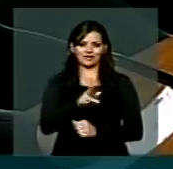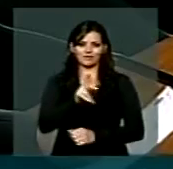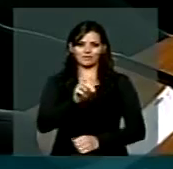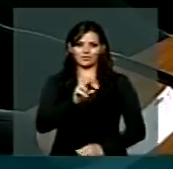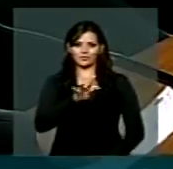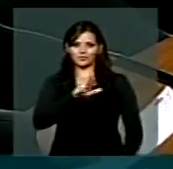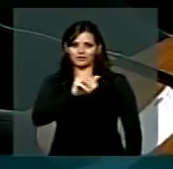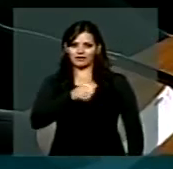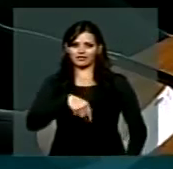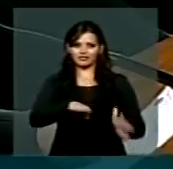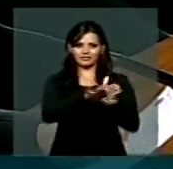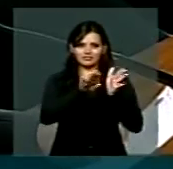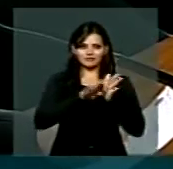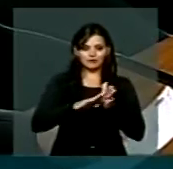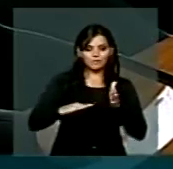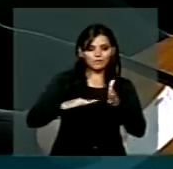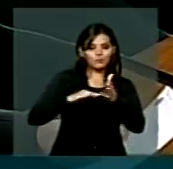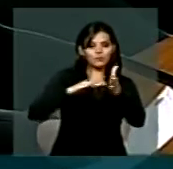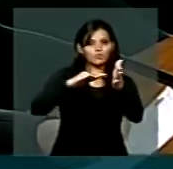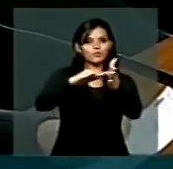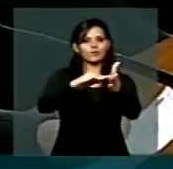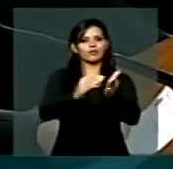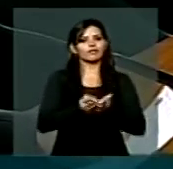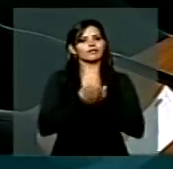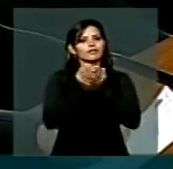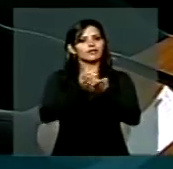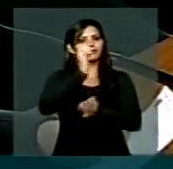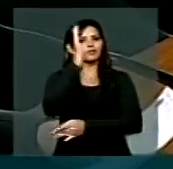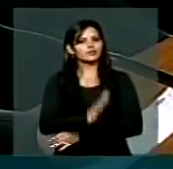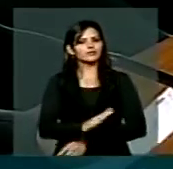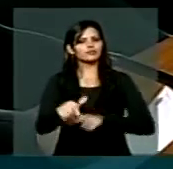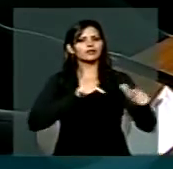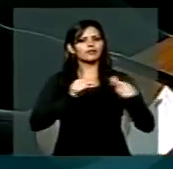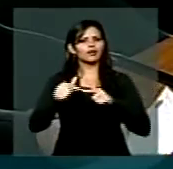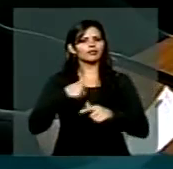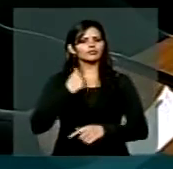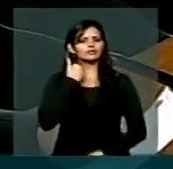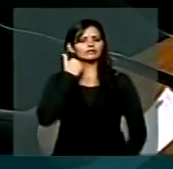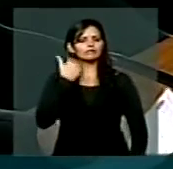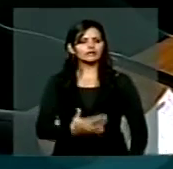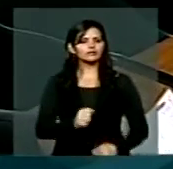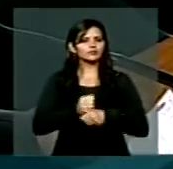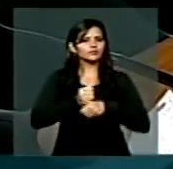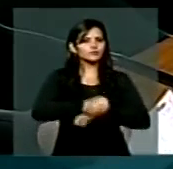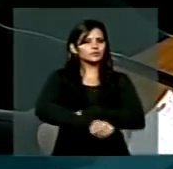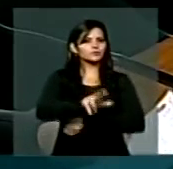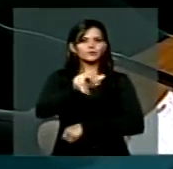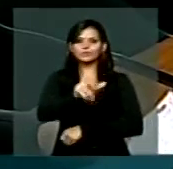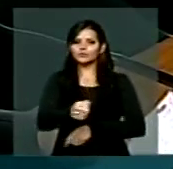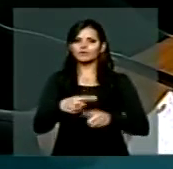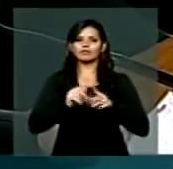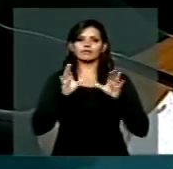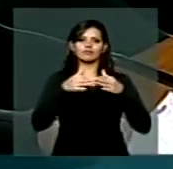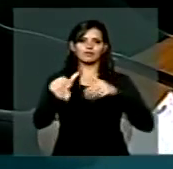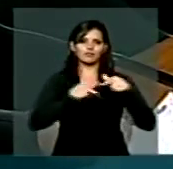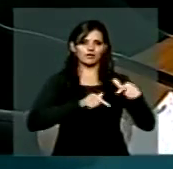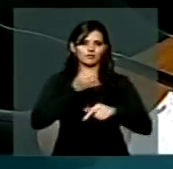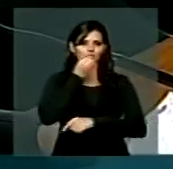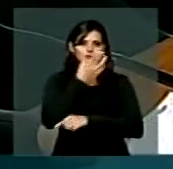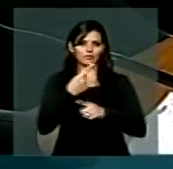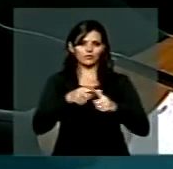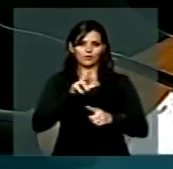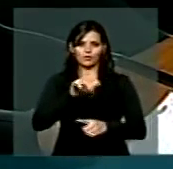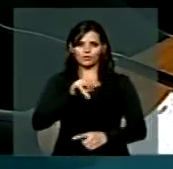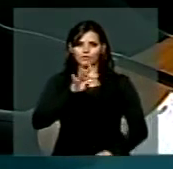no Brasil inteiro, com quem temos feito um trabalho muito incansável nesta área. O senhor Alberto Gomes Silva, que é o